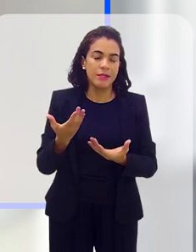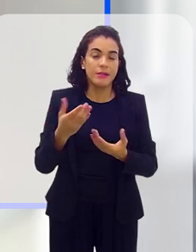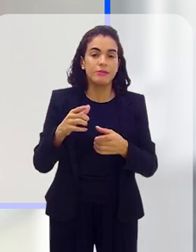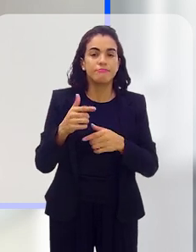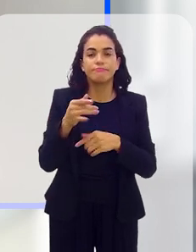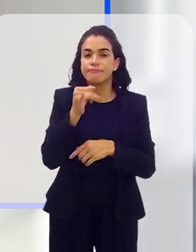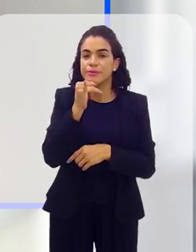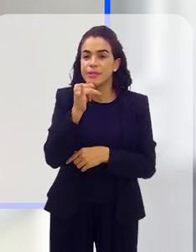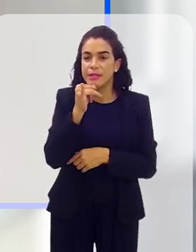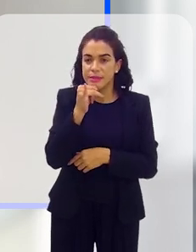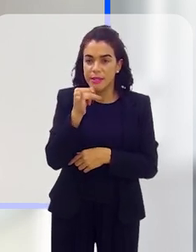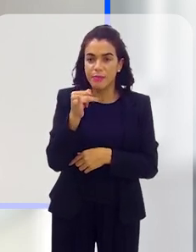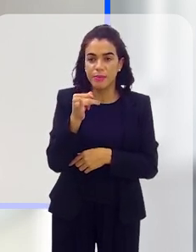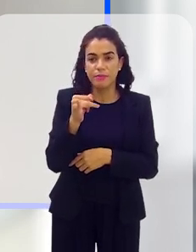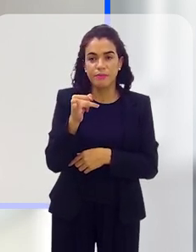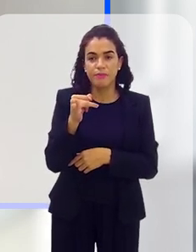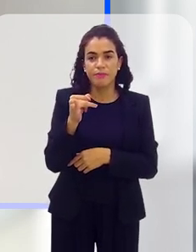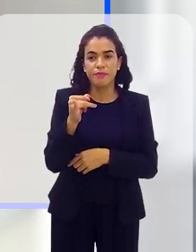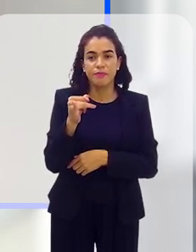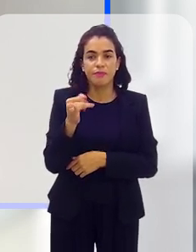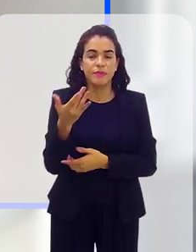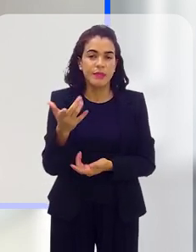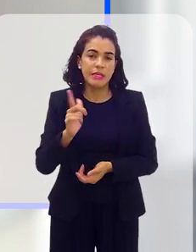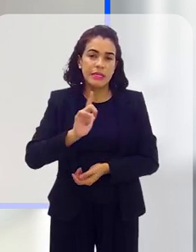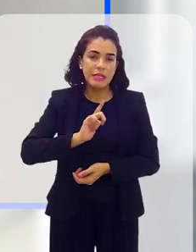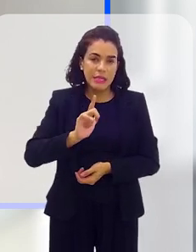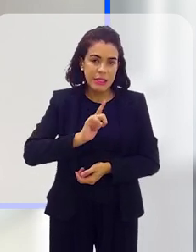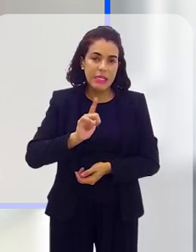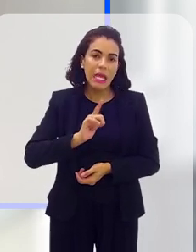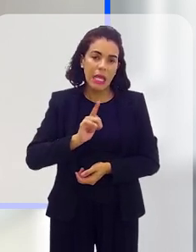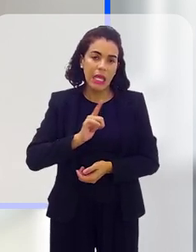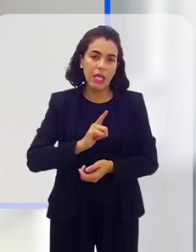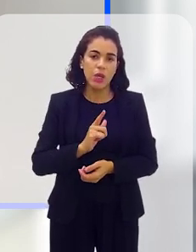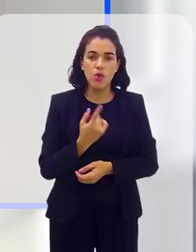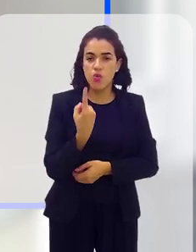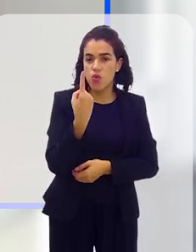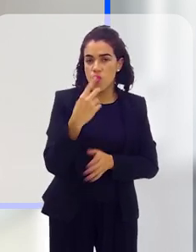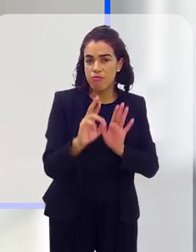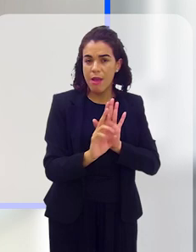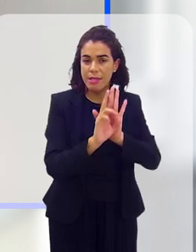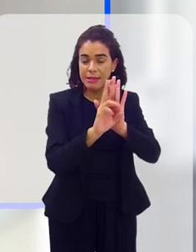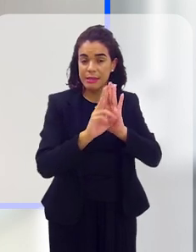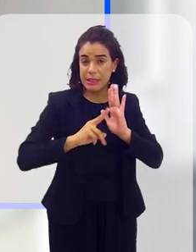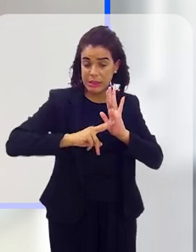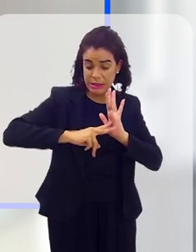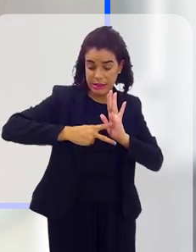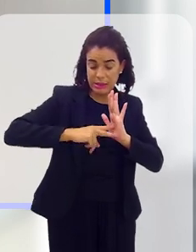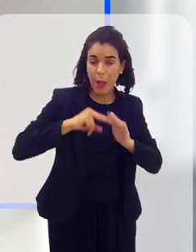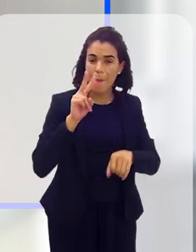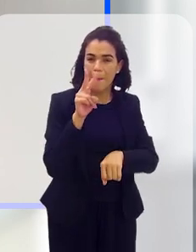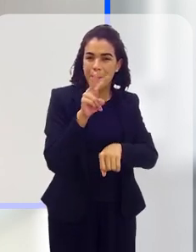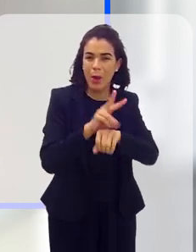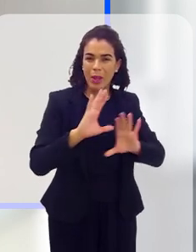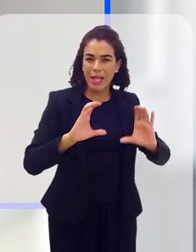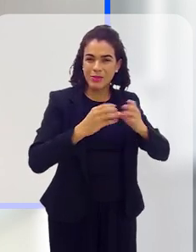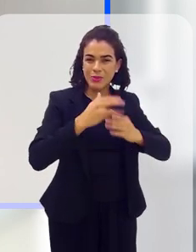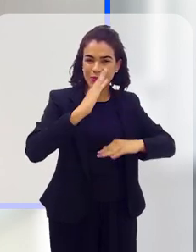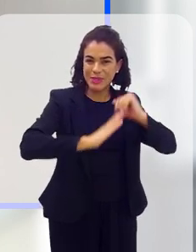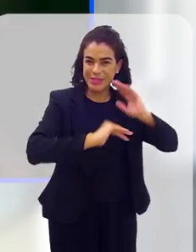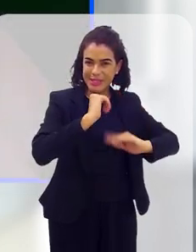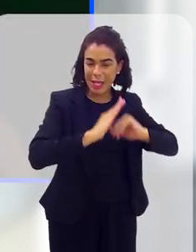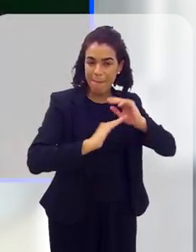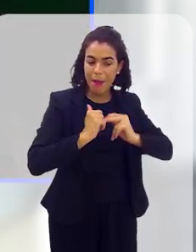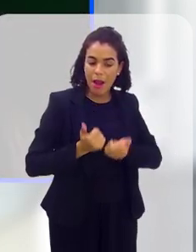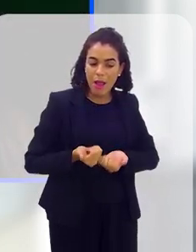existe ali uma categoria, um ente sindical, né, que protege aquela categoria, que